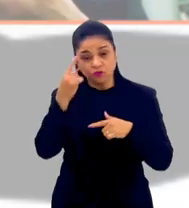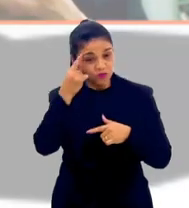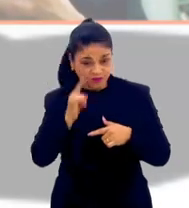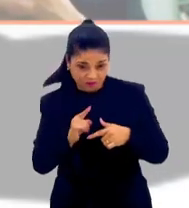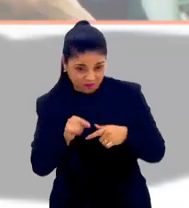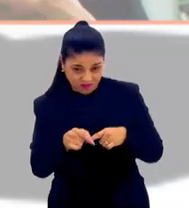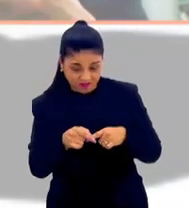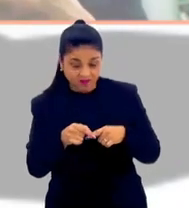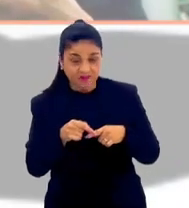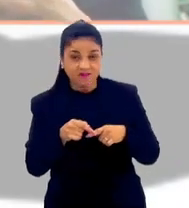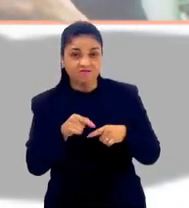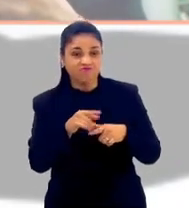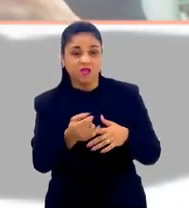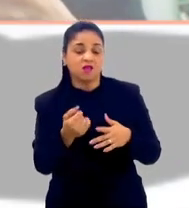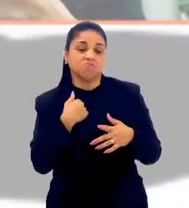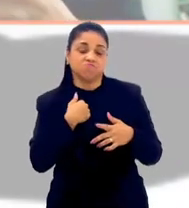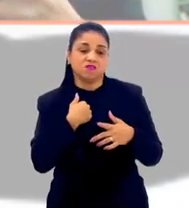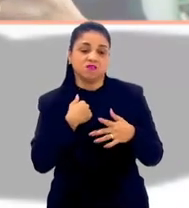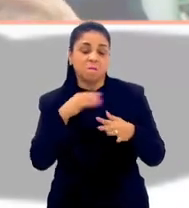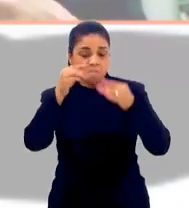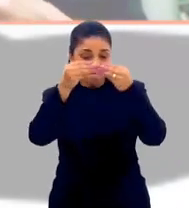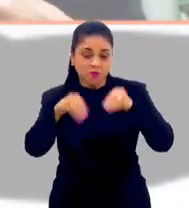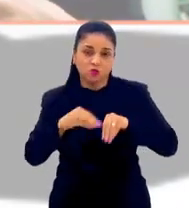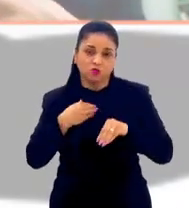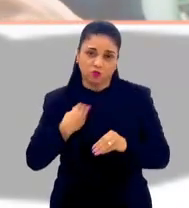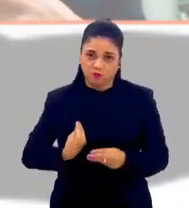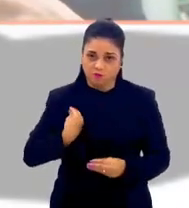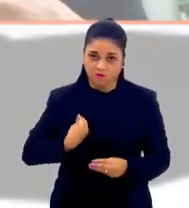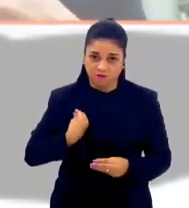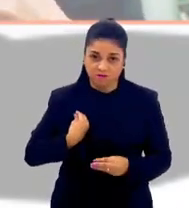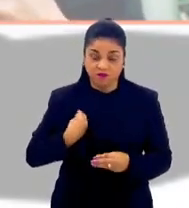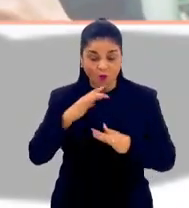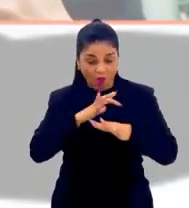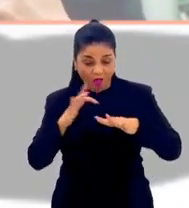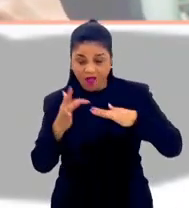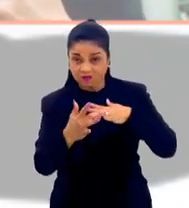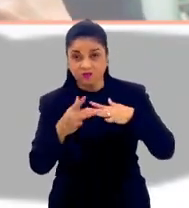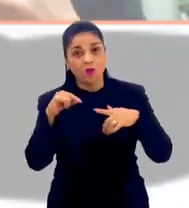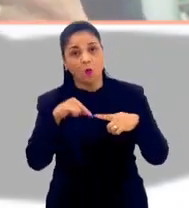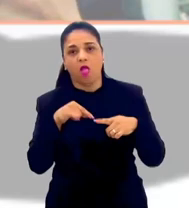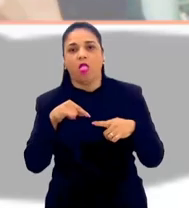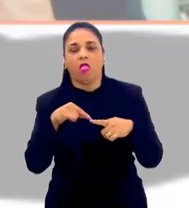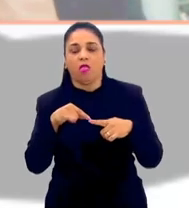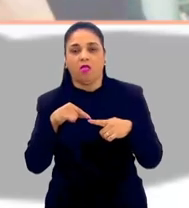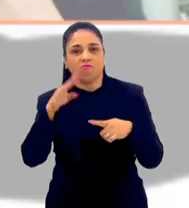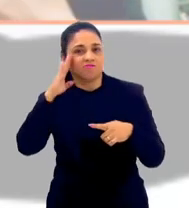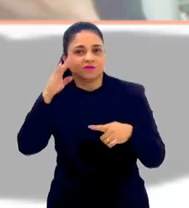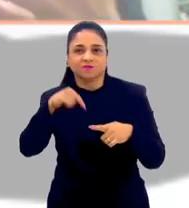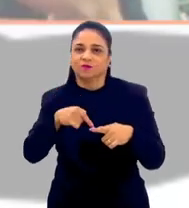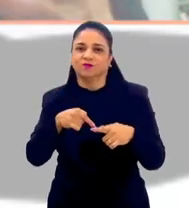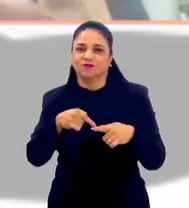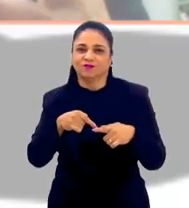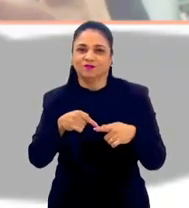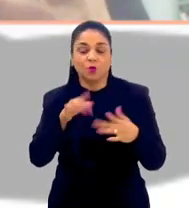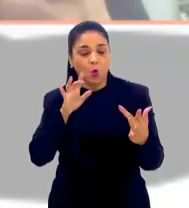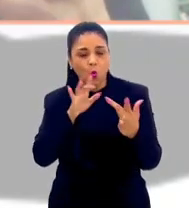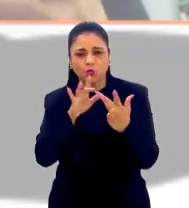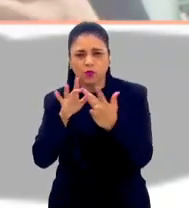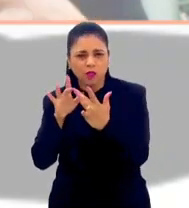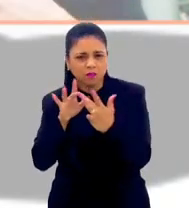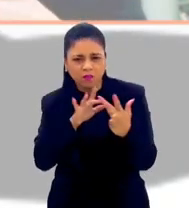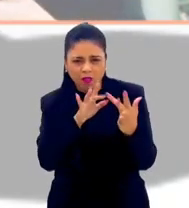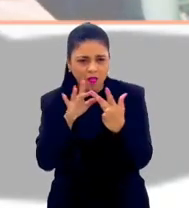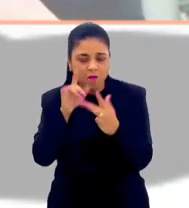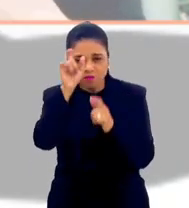medicamento, que aquele remédio, ele me mate. E a rede social é um caminho muito potente para conectar. Quanta gente eu conheci,